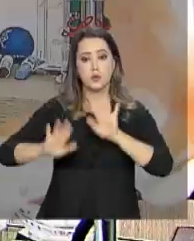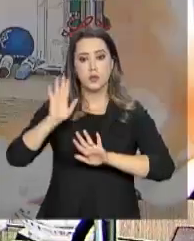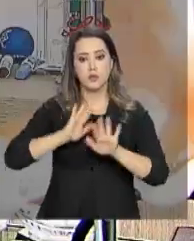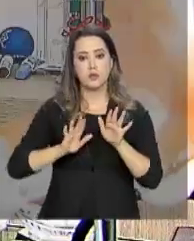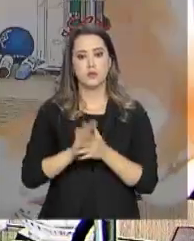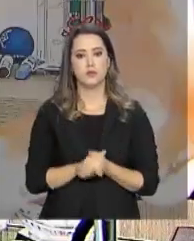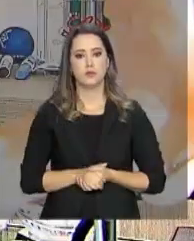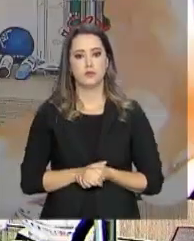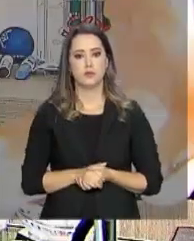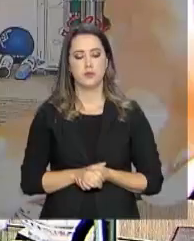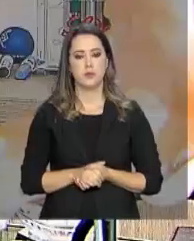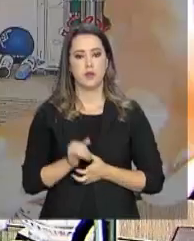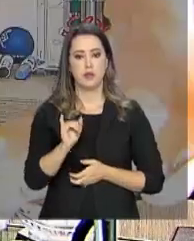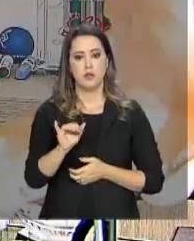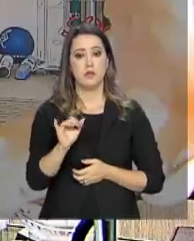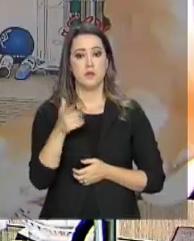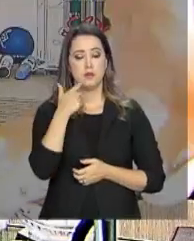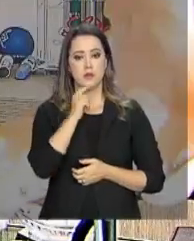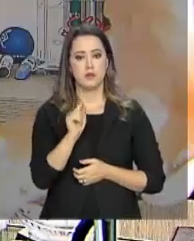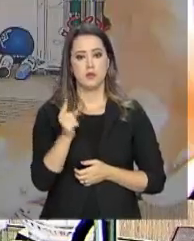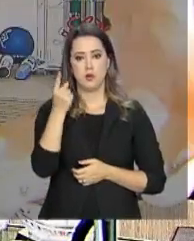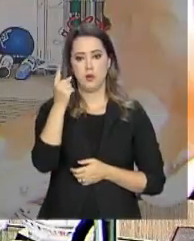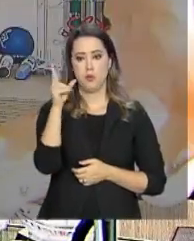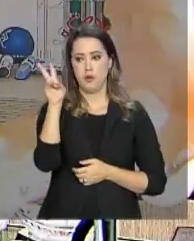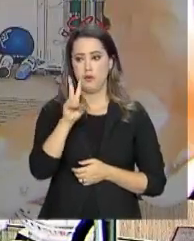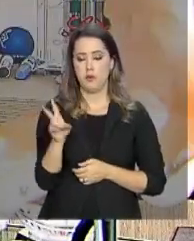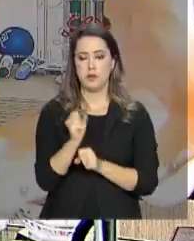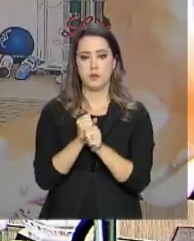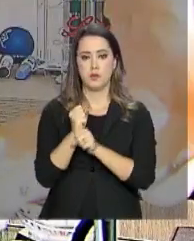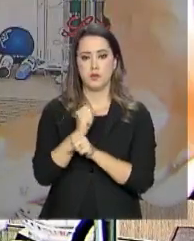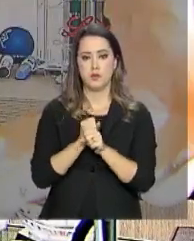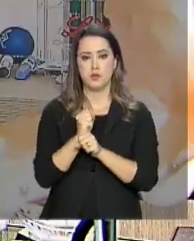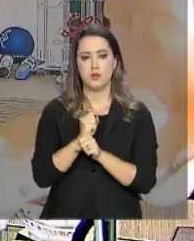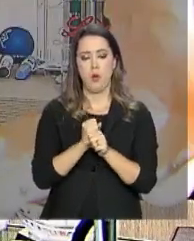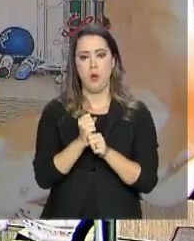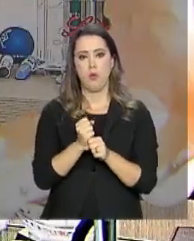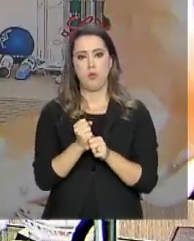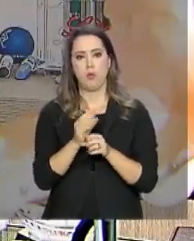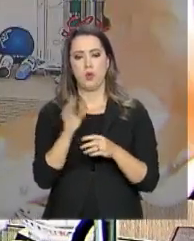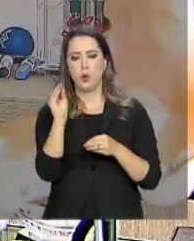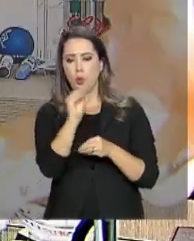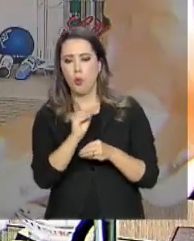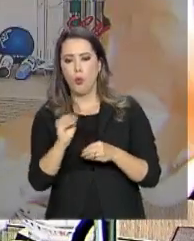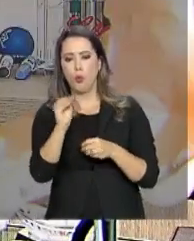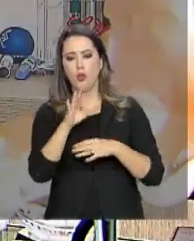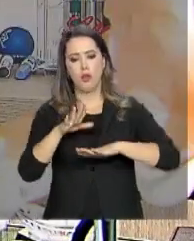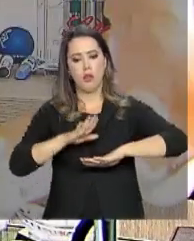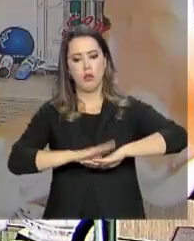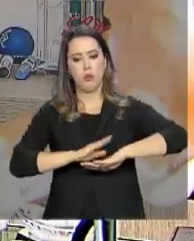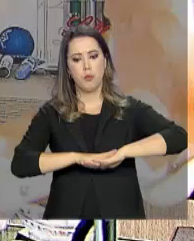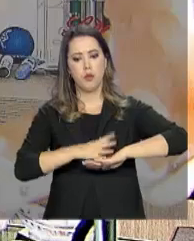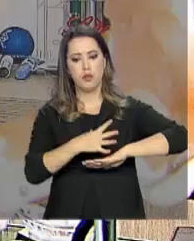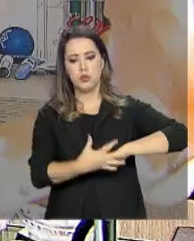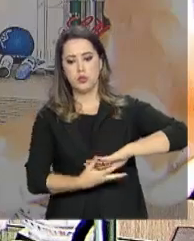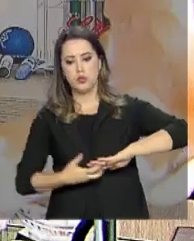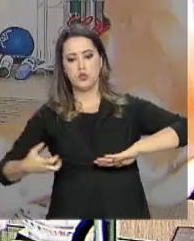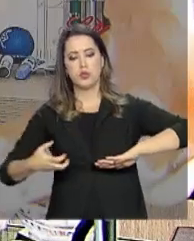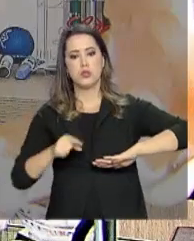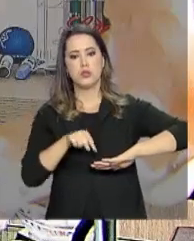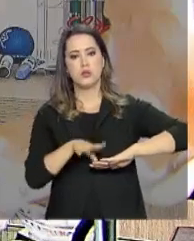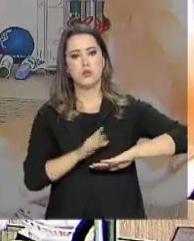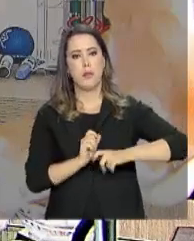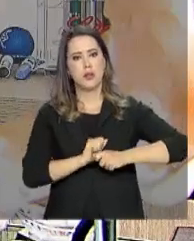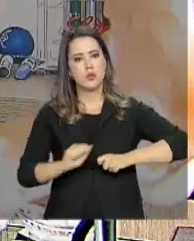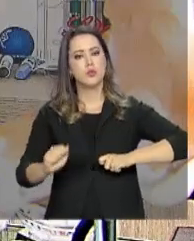Se você consegue, uma vez por ano, ter os seus pés examinados, retirando os sapatos, as